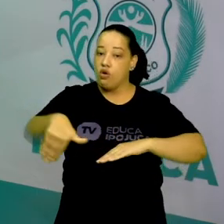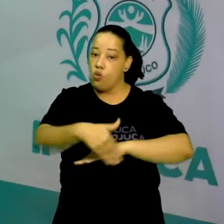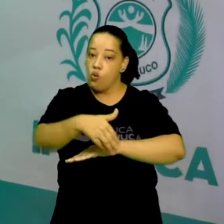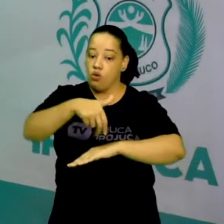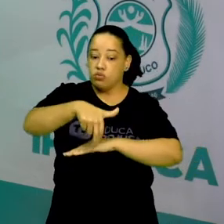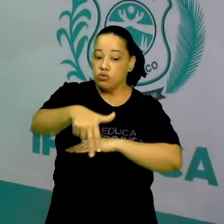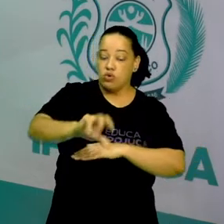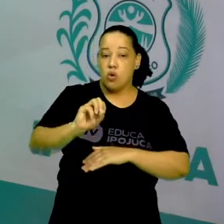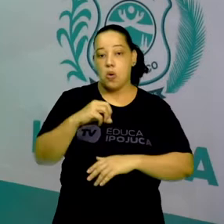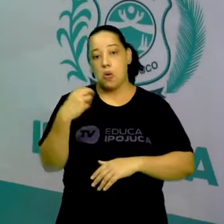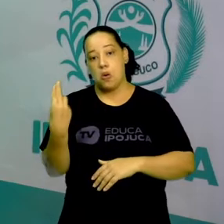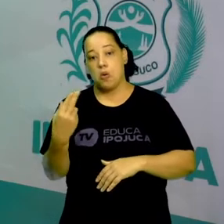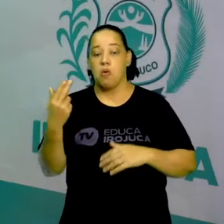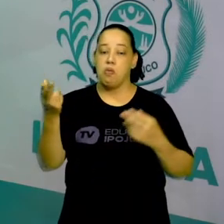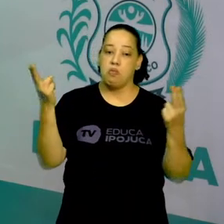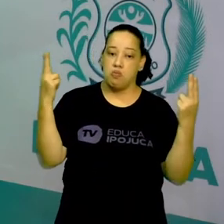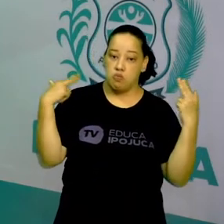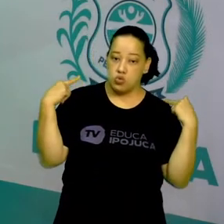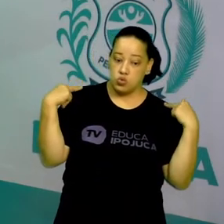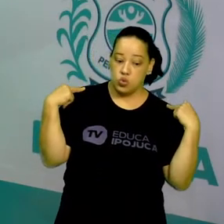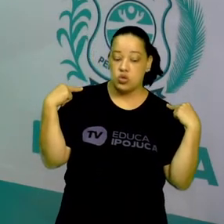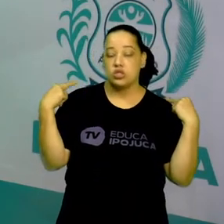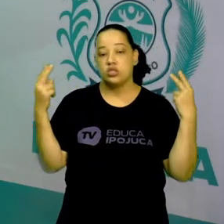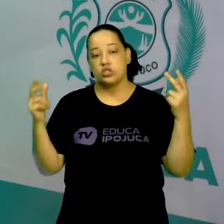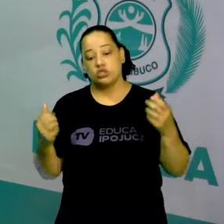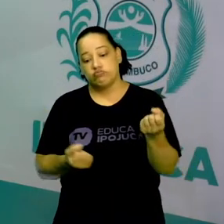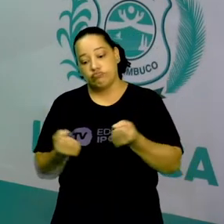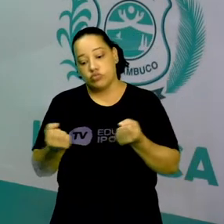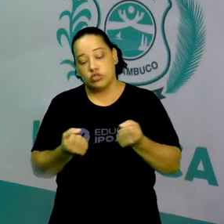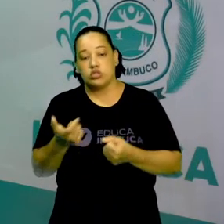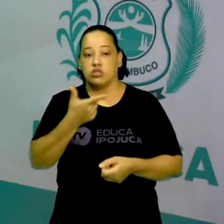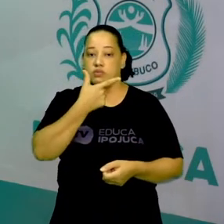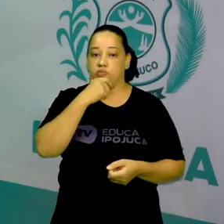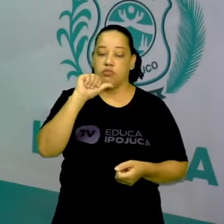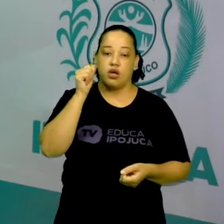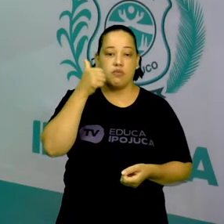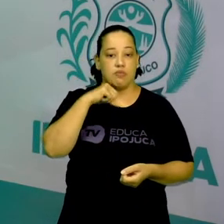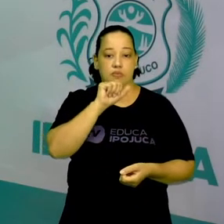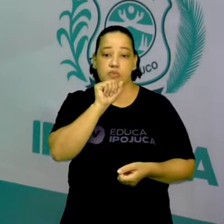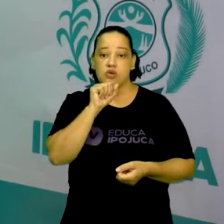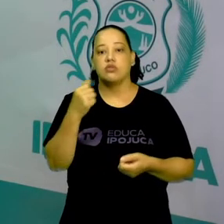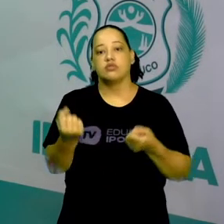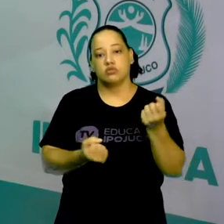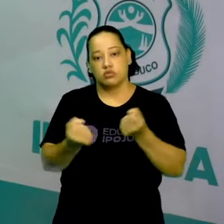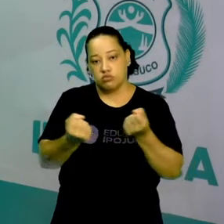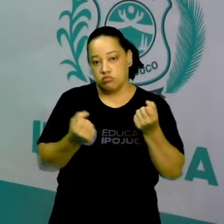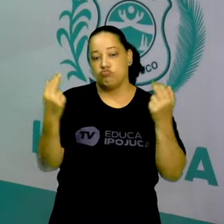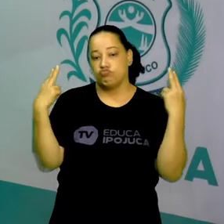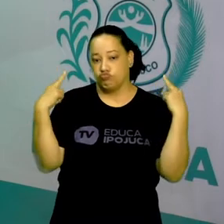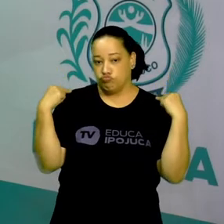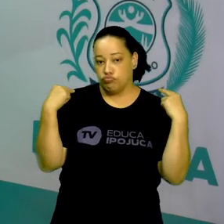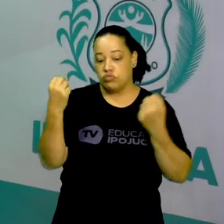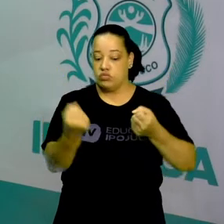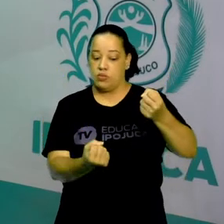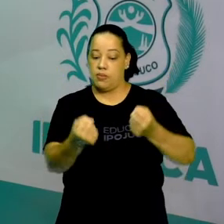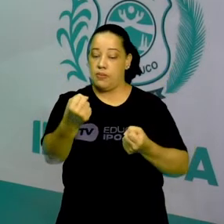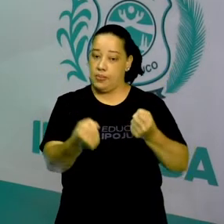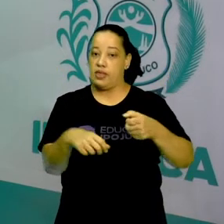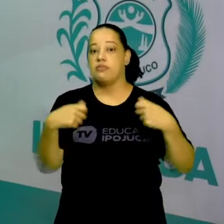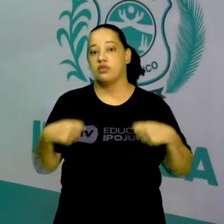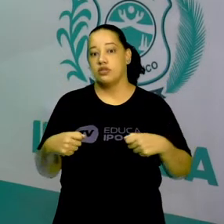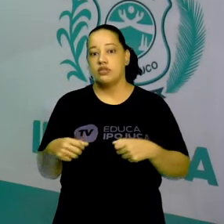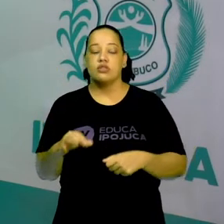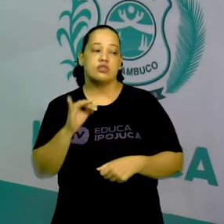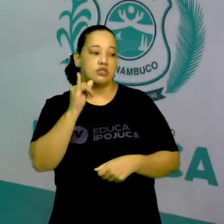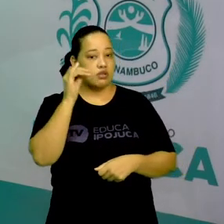dirigindo, no caso do papai e da mãe. Então, devemos sempre alertarmos cada um deles, para que eles